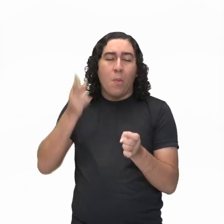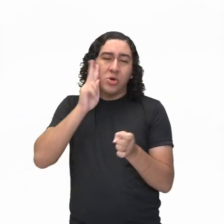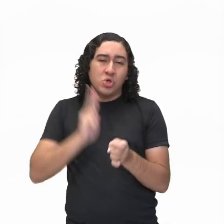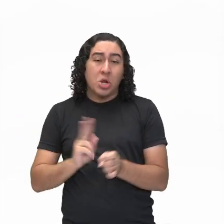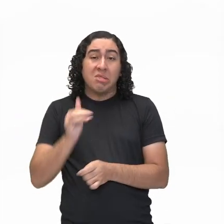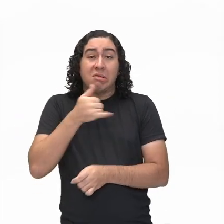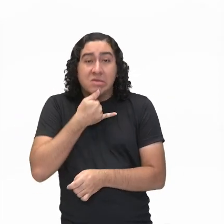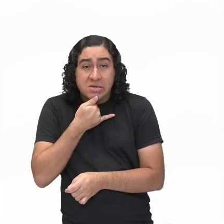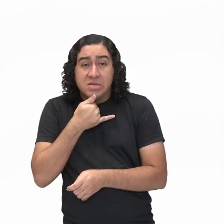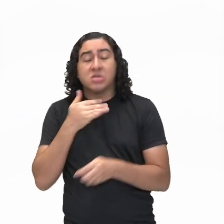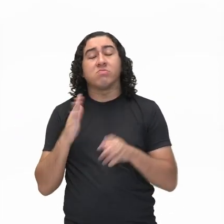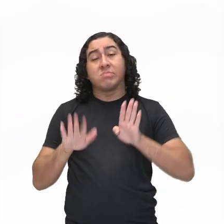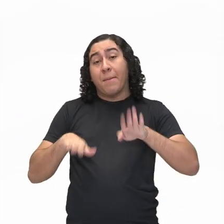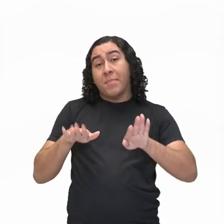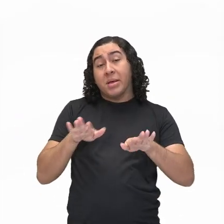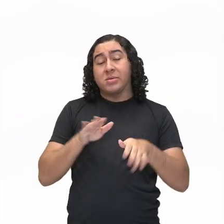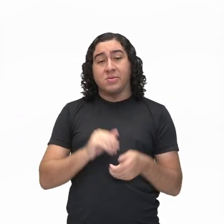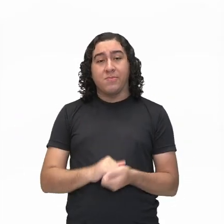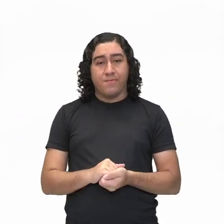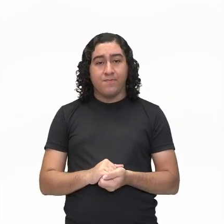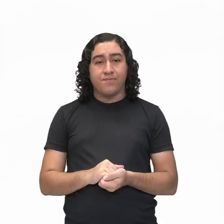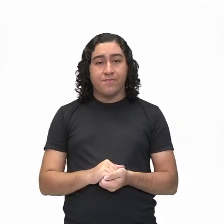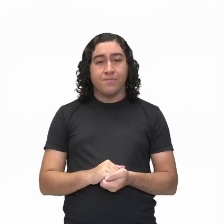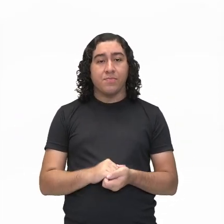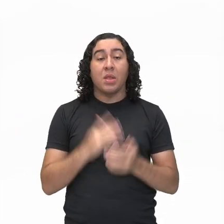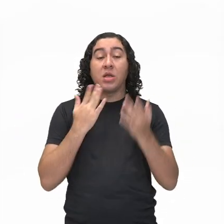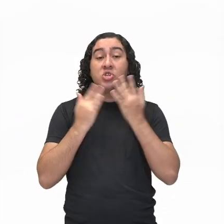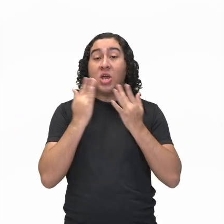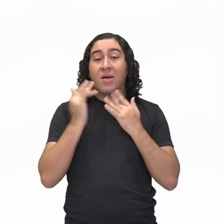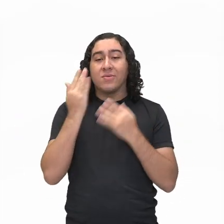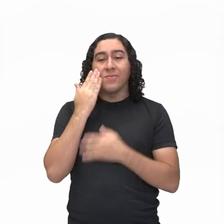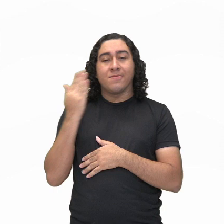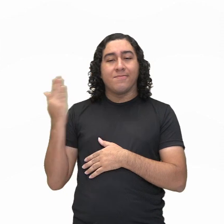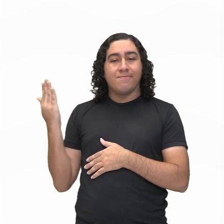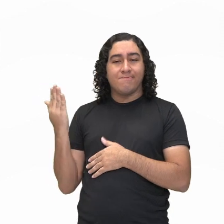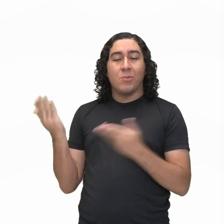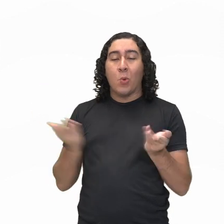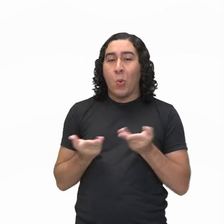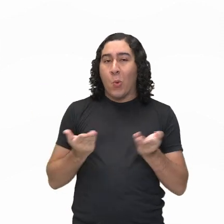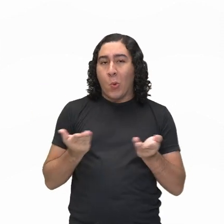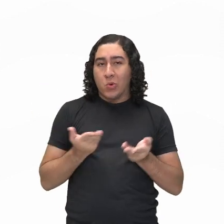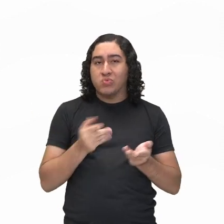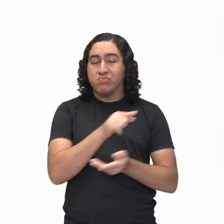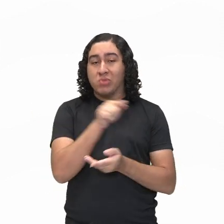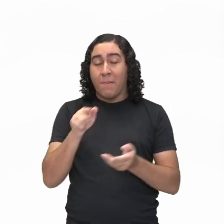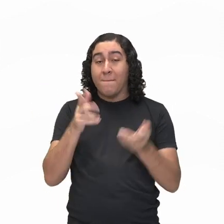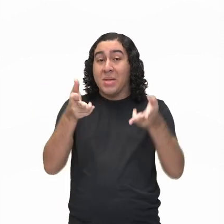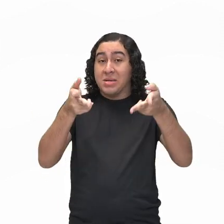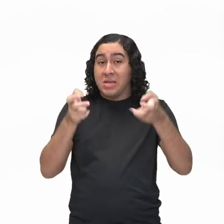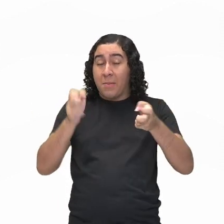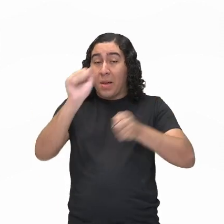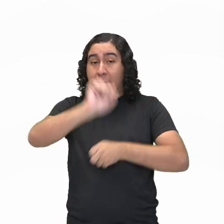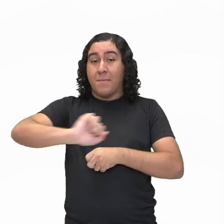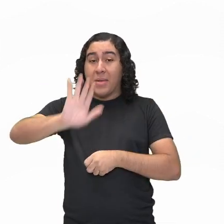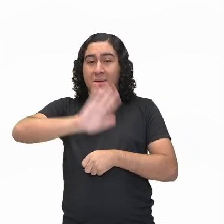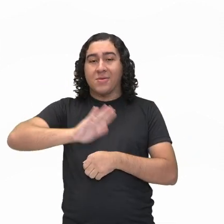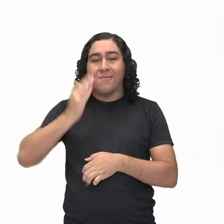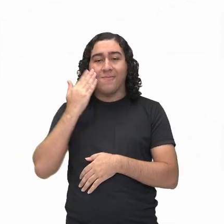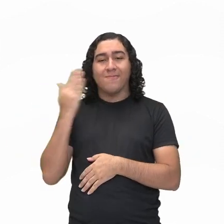imagem de um teatro dos tempos atuais, como vocês podem ver ali, pela